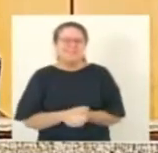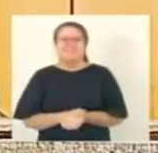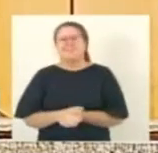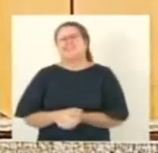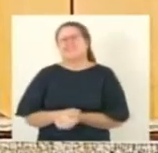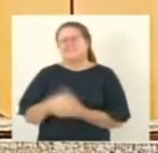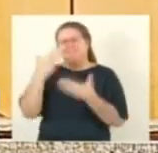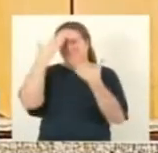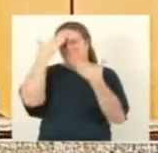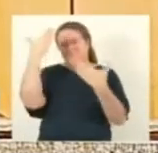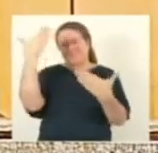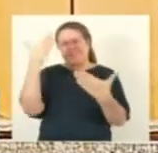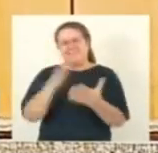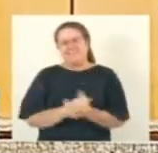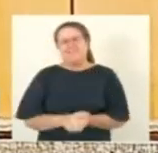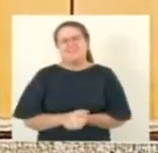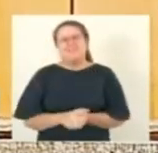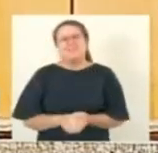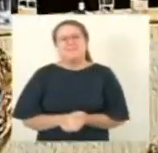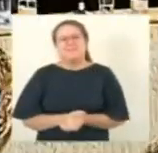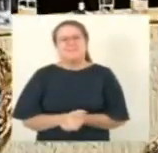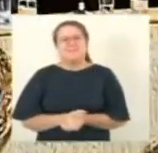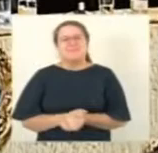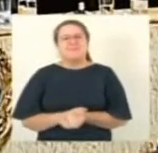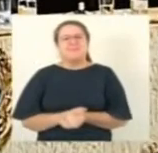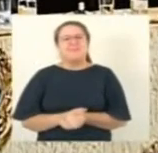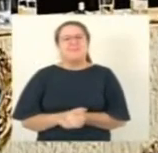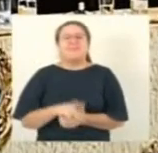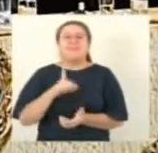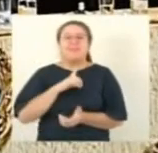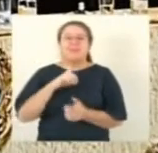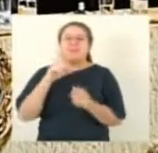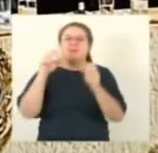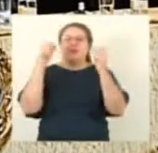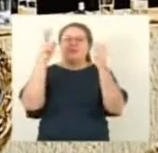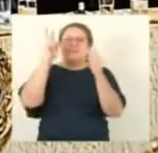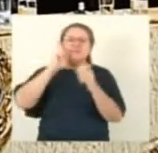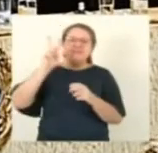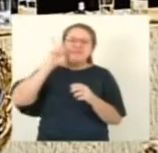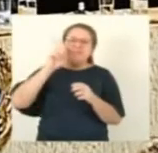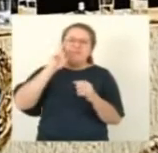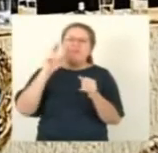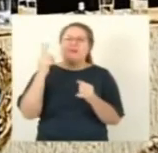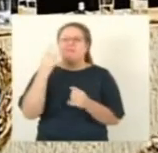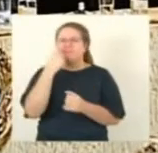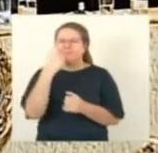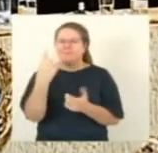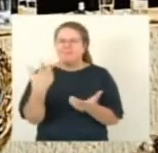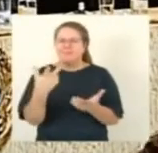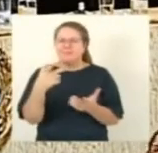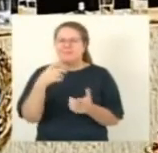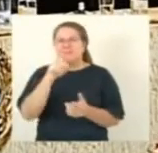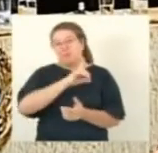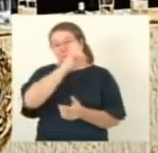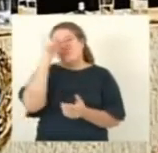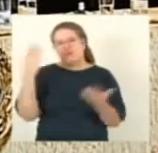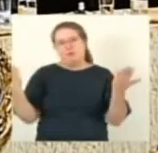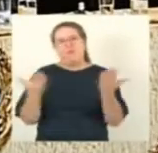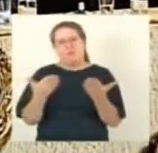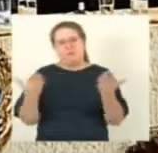obrigado bom e tem uma história interessante desse dia mundial do beijo primeiro que